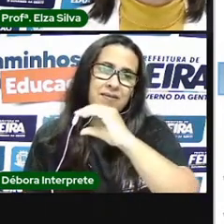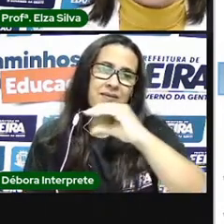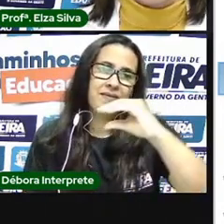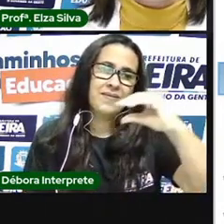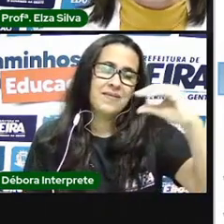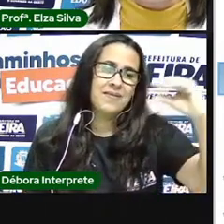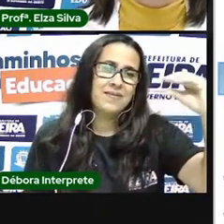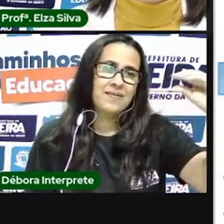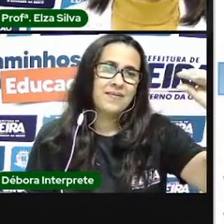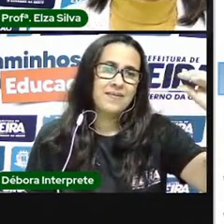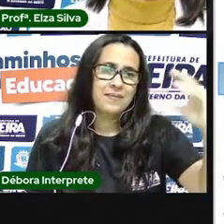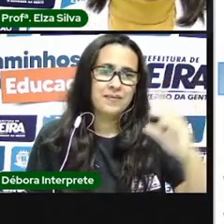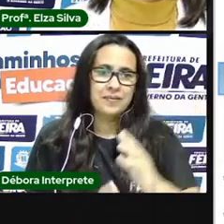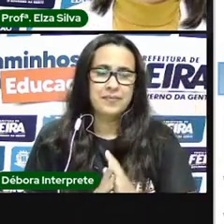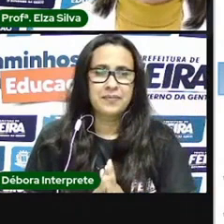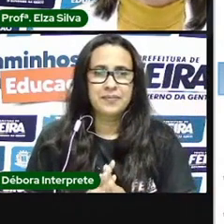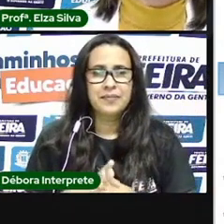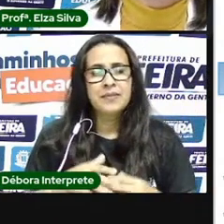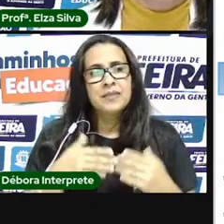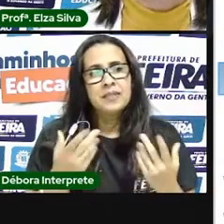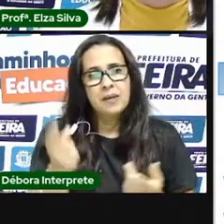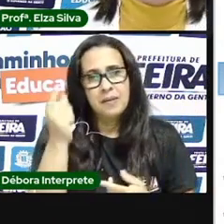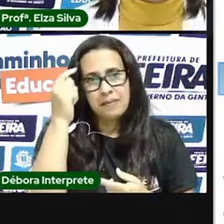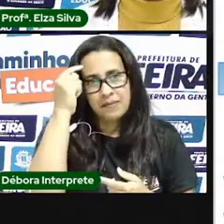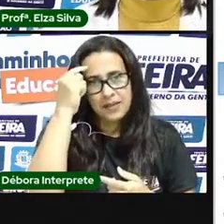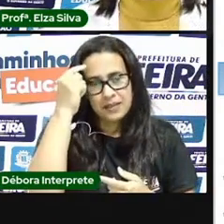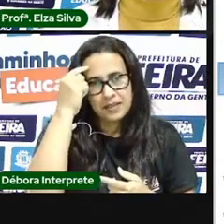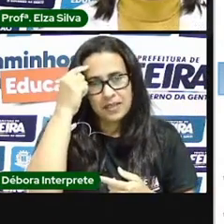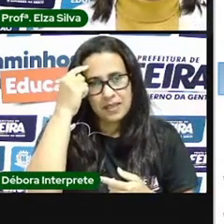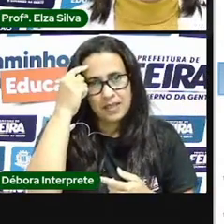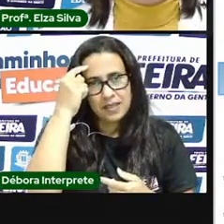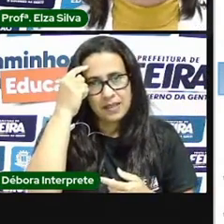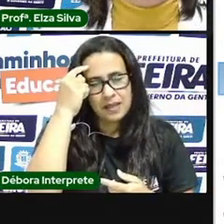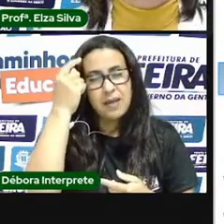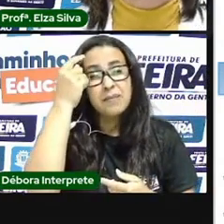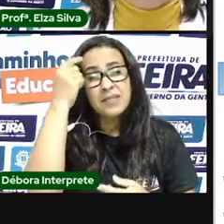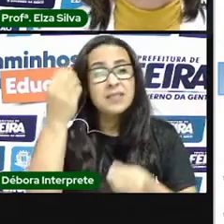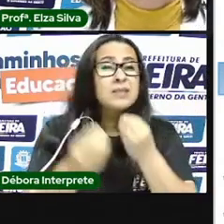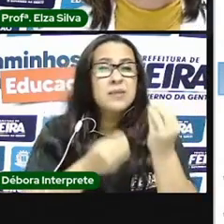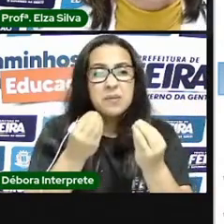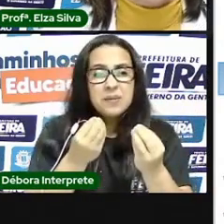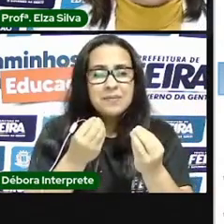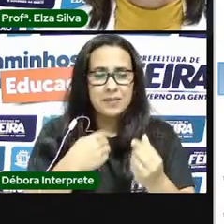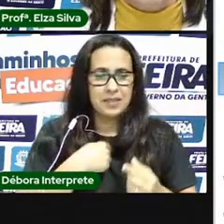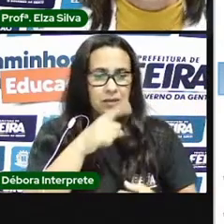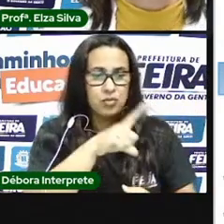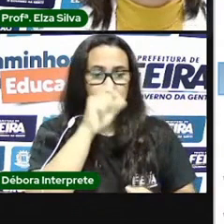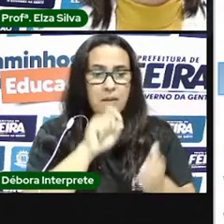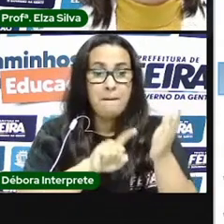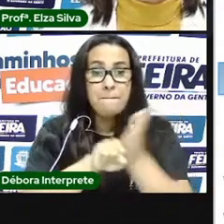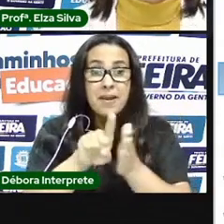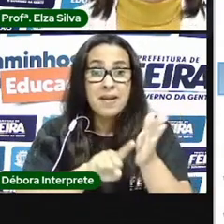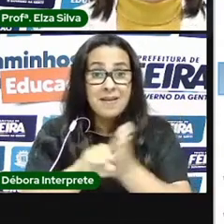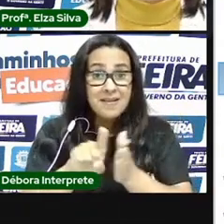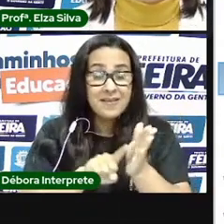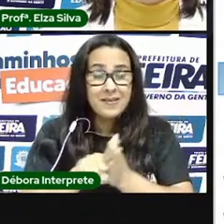Pensar um pouco sobre este assunto a partir dessas perguntinhas que a Pró colocou na tela. Registre no seu